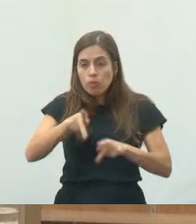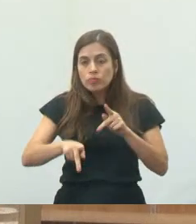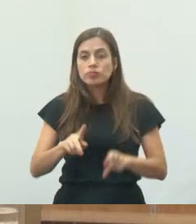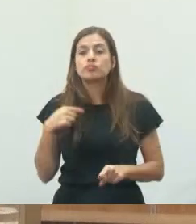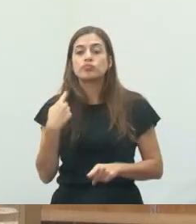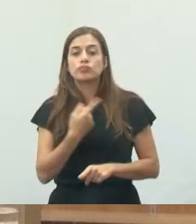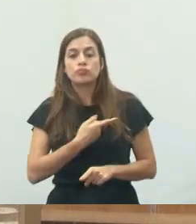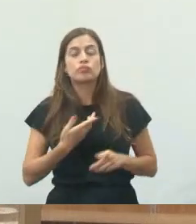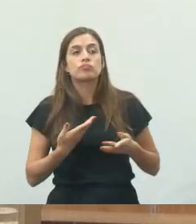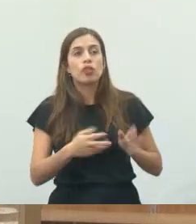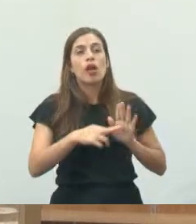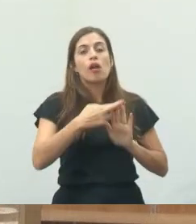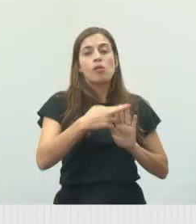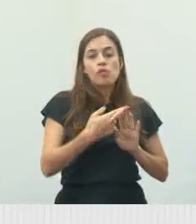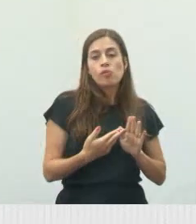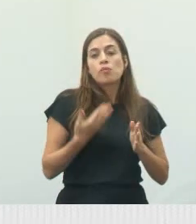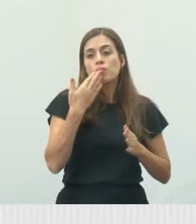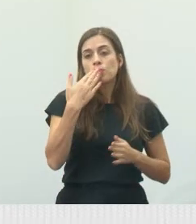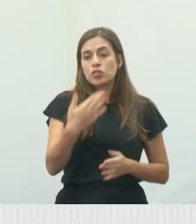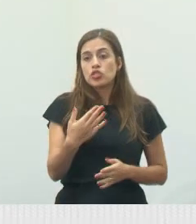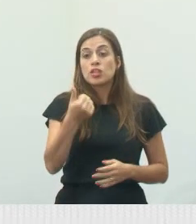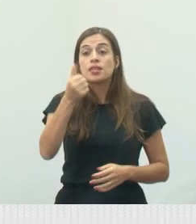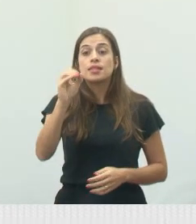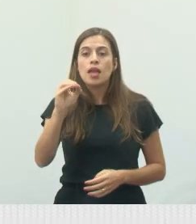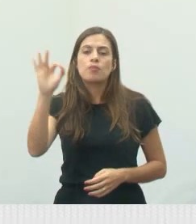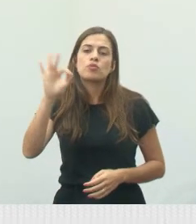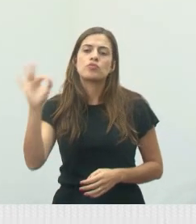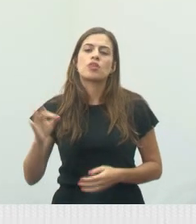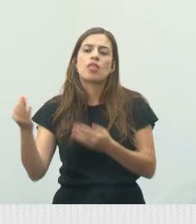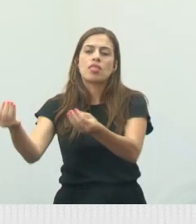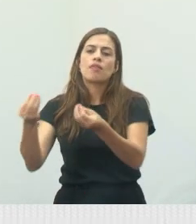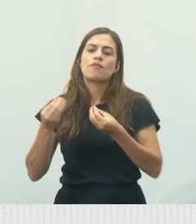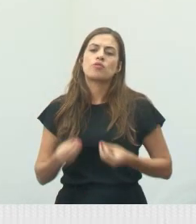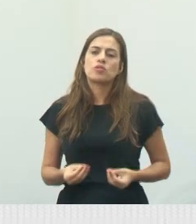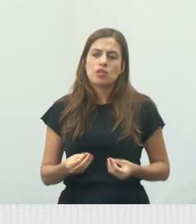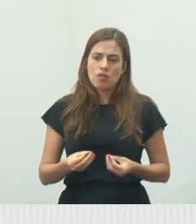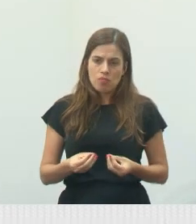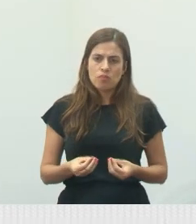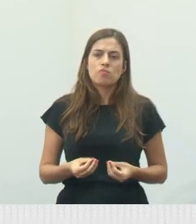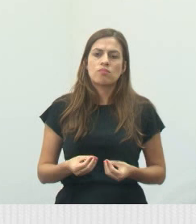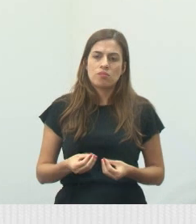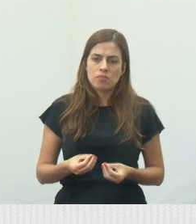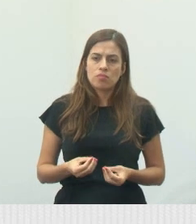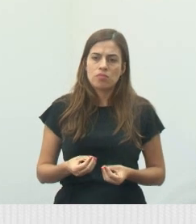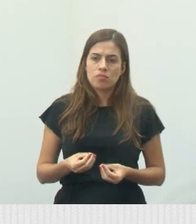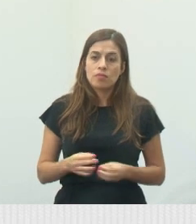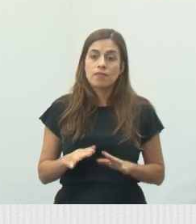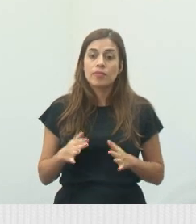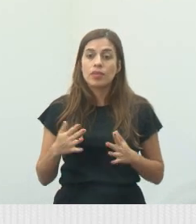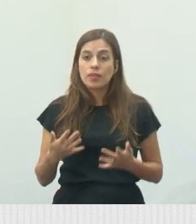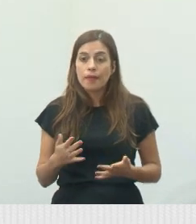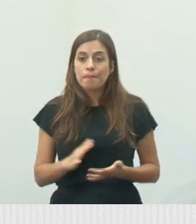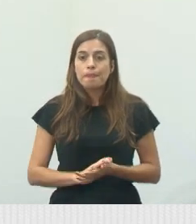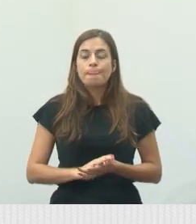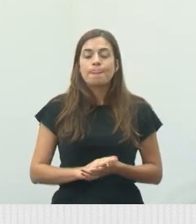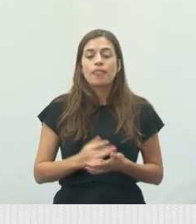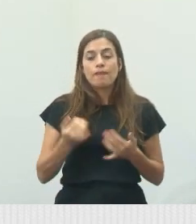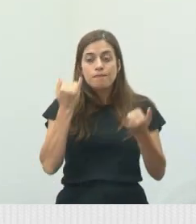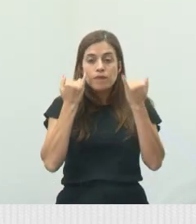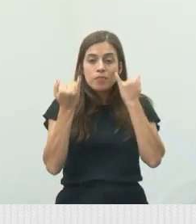e conseguir a devolução de 100% dos R$ 317 mil. Então, fica aqui como